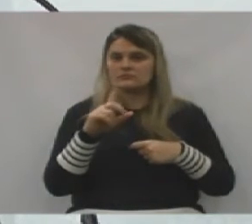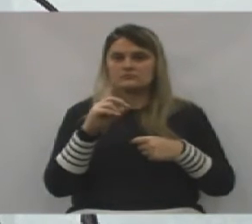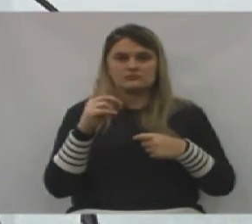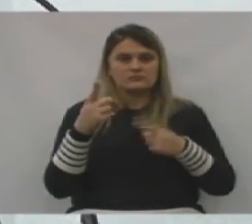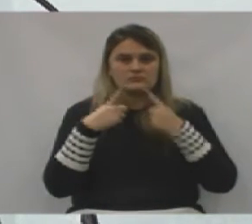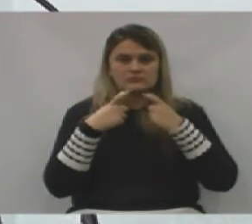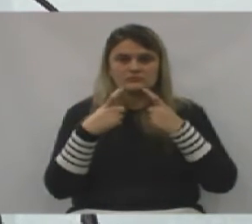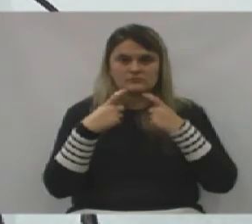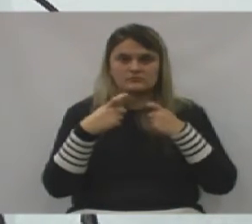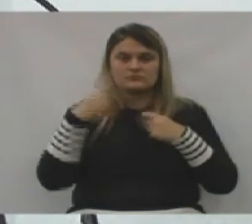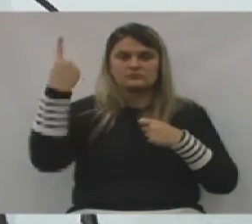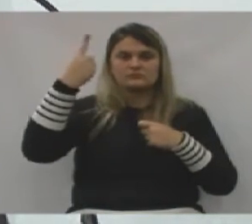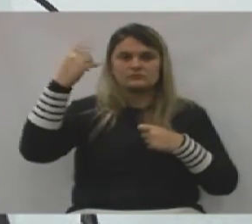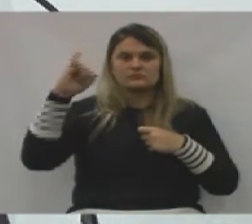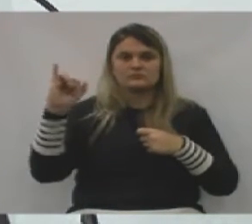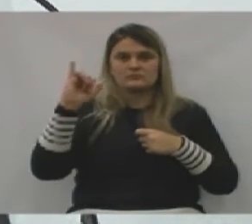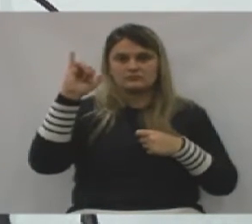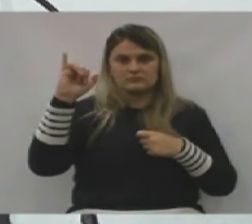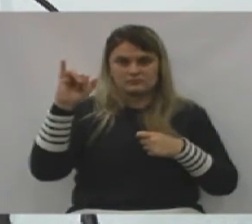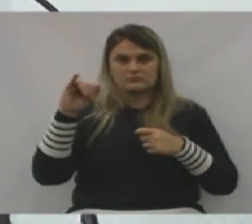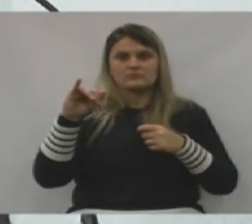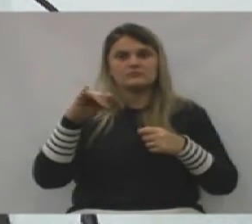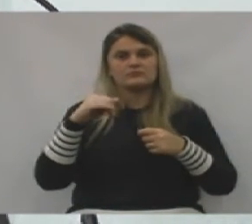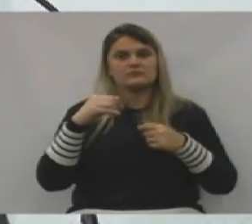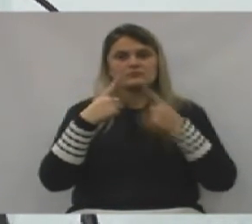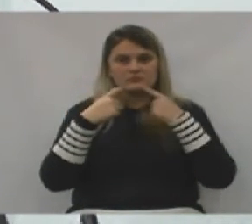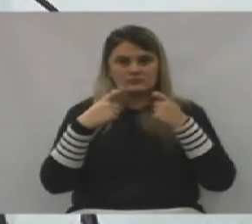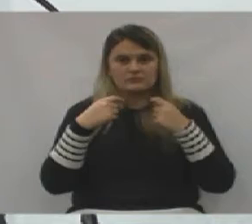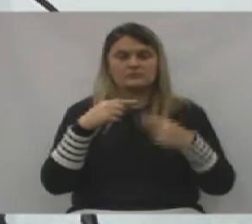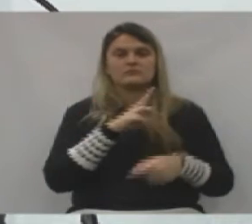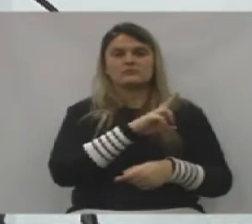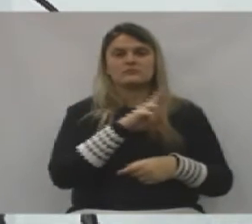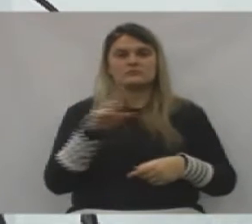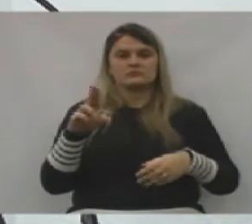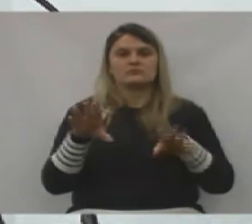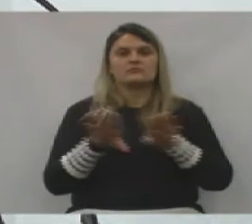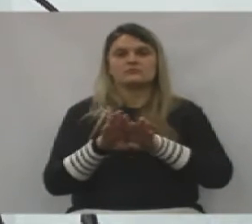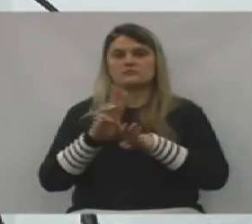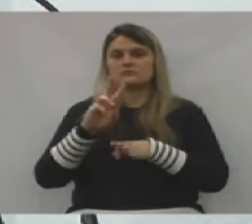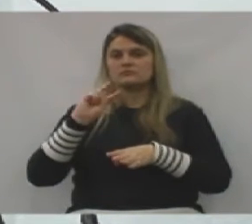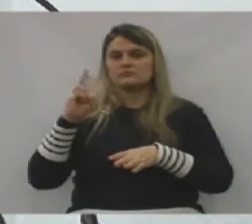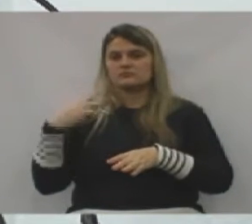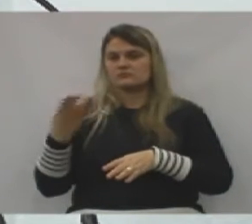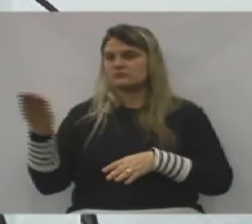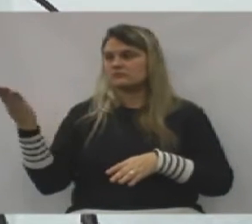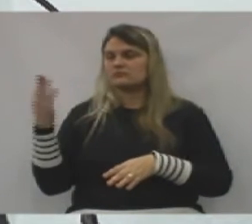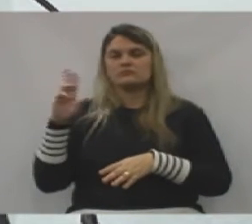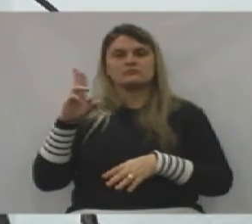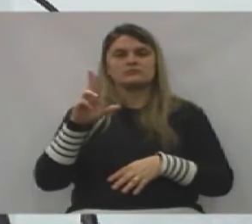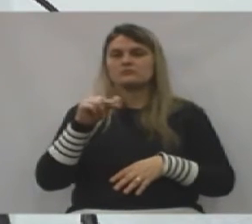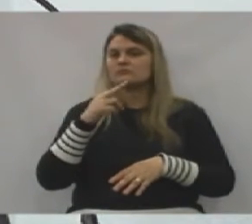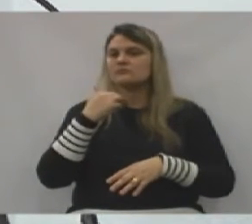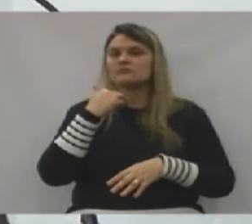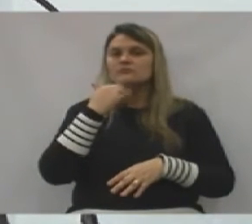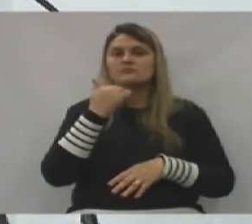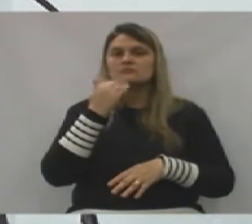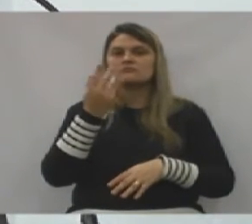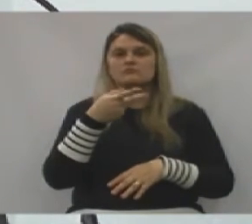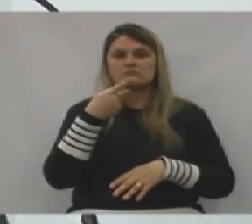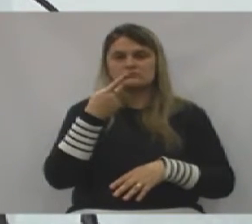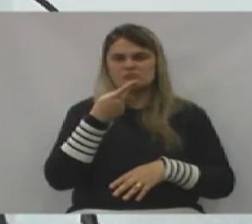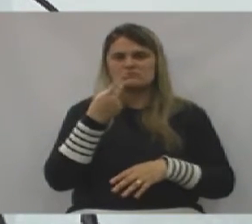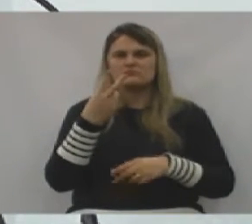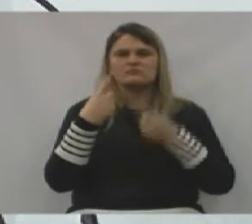desde o dia primeiro de janeiro, e falo isso em nome também dos senhores que eu nunca vi aqui reclamando, vi vocês sempre